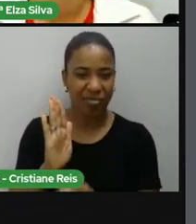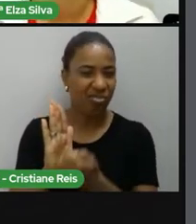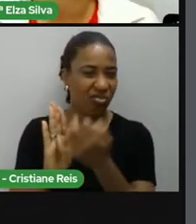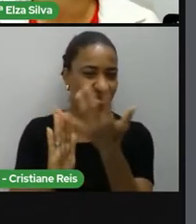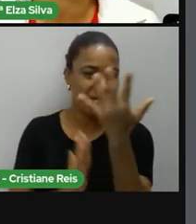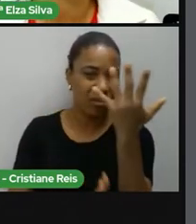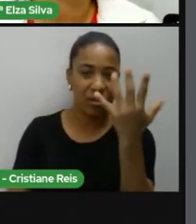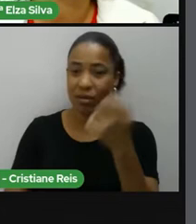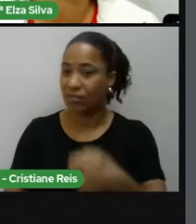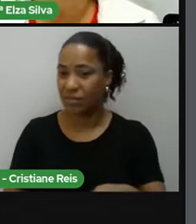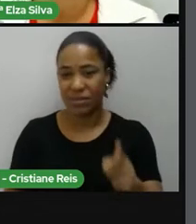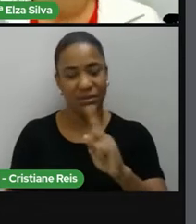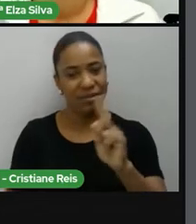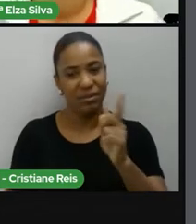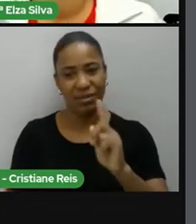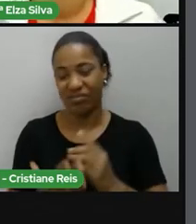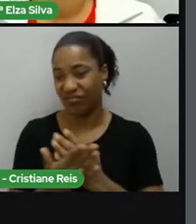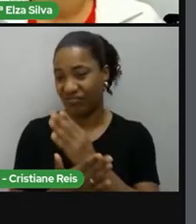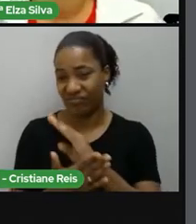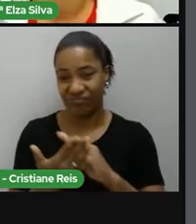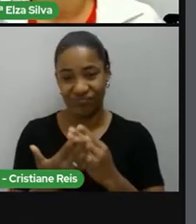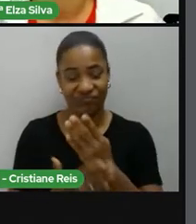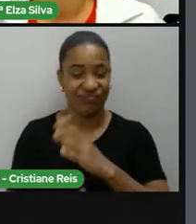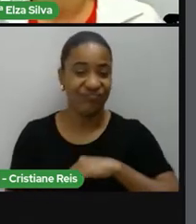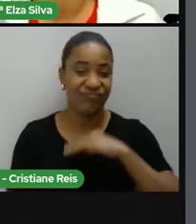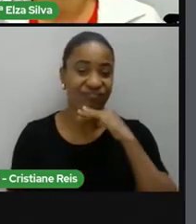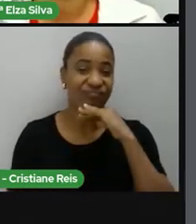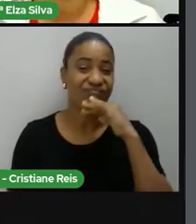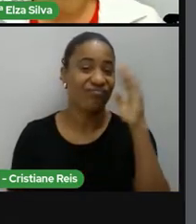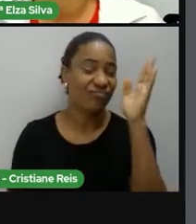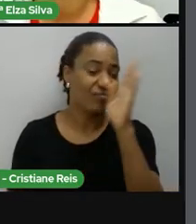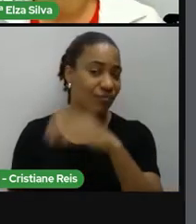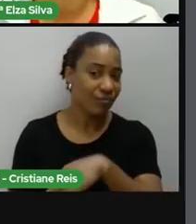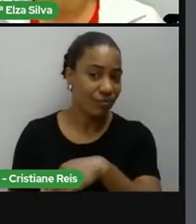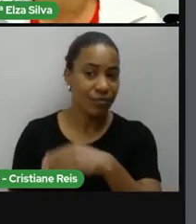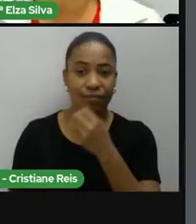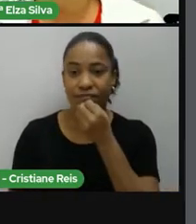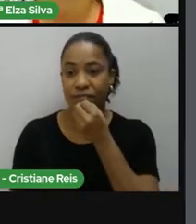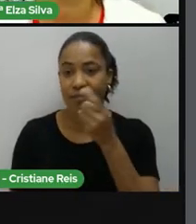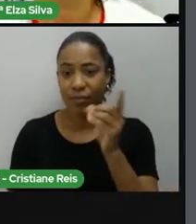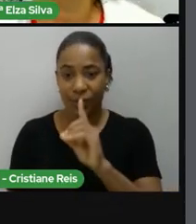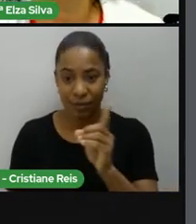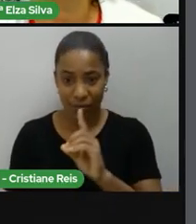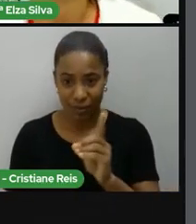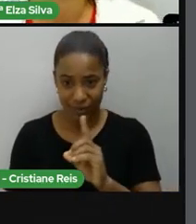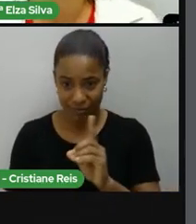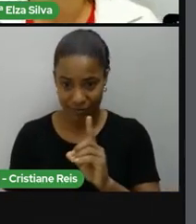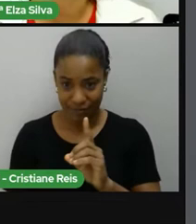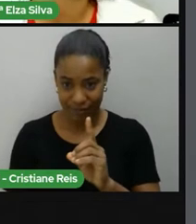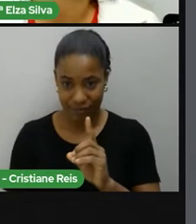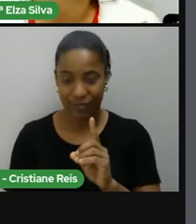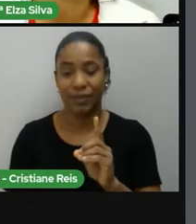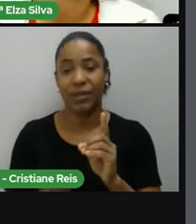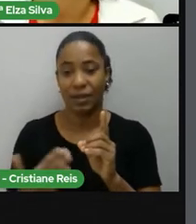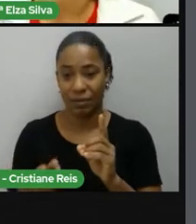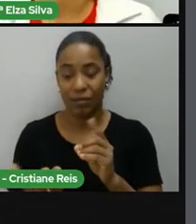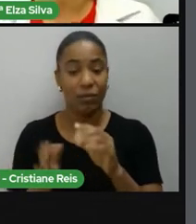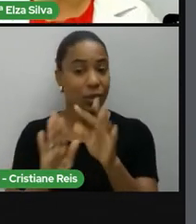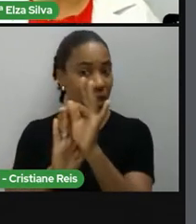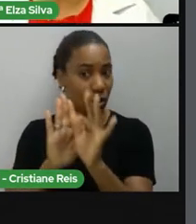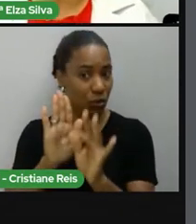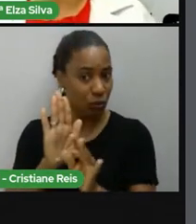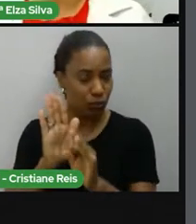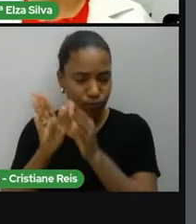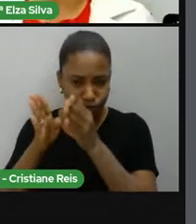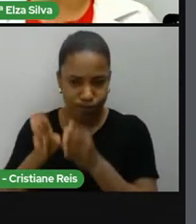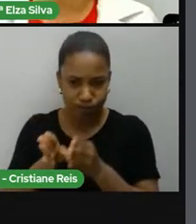cansativo e também não dá uma sonoridade agradável ao texto. É importante